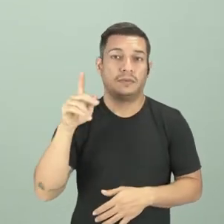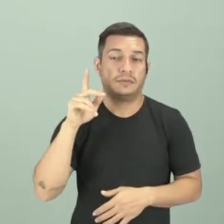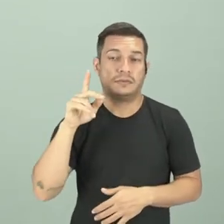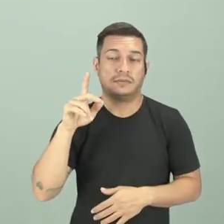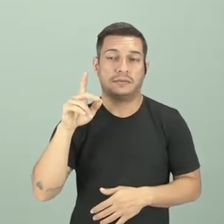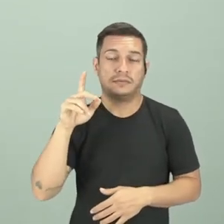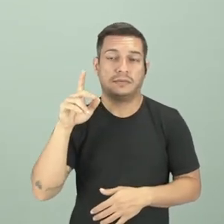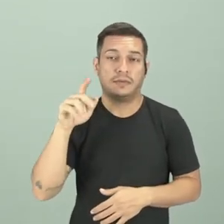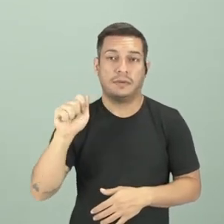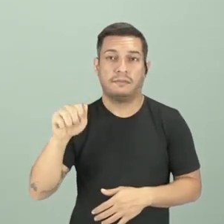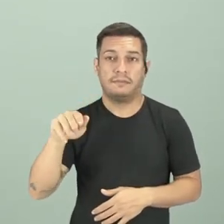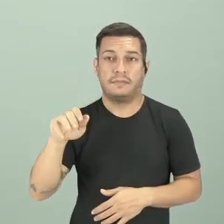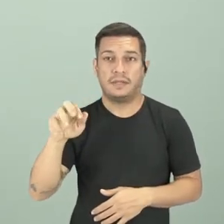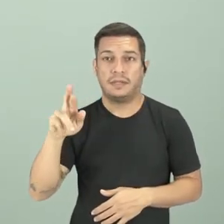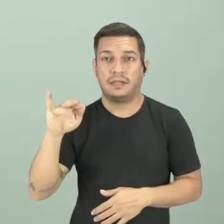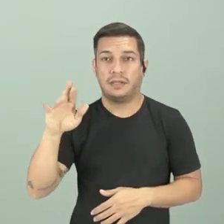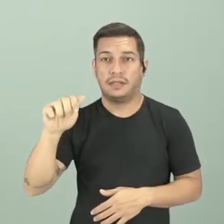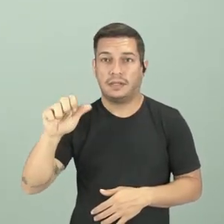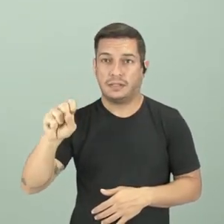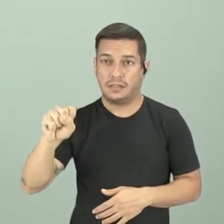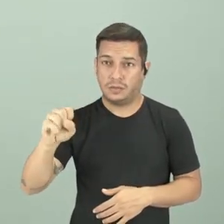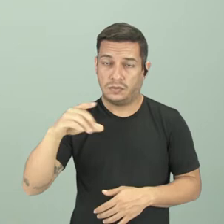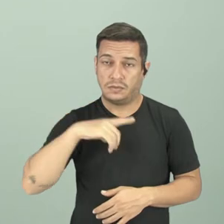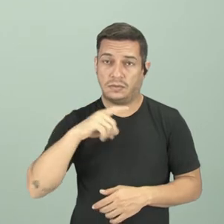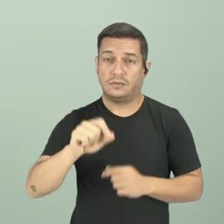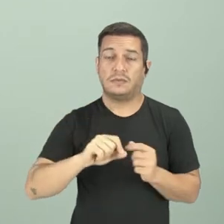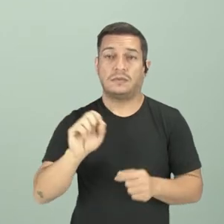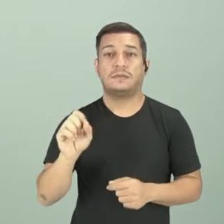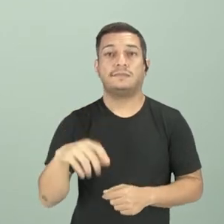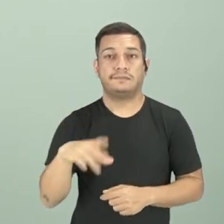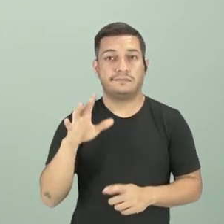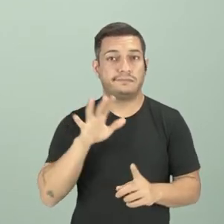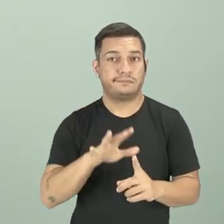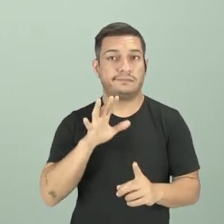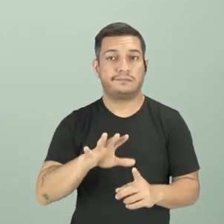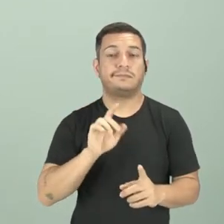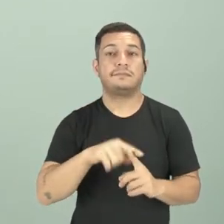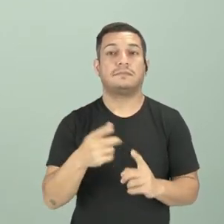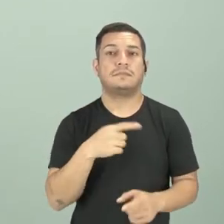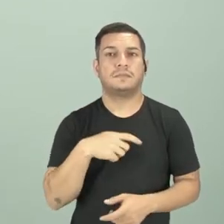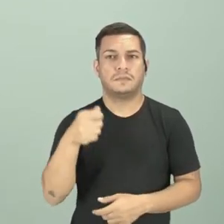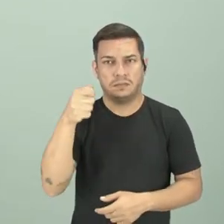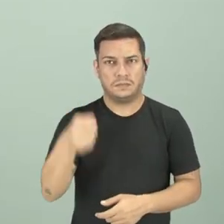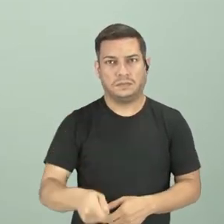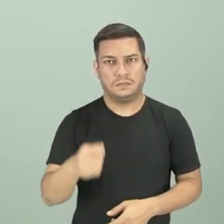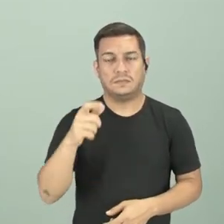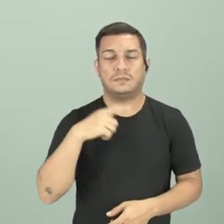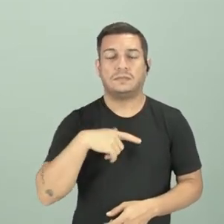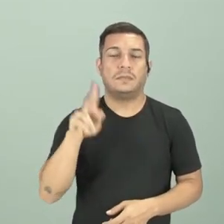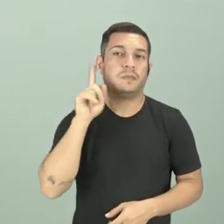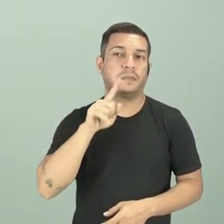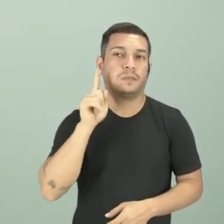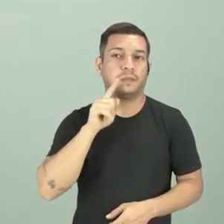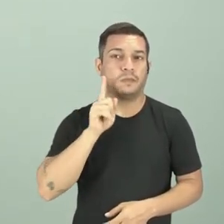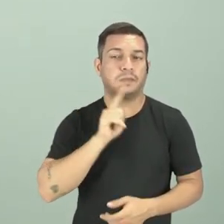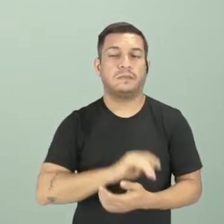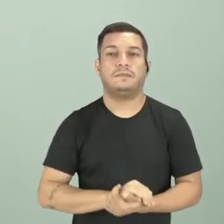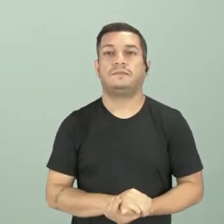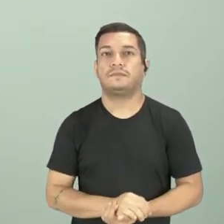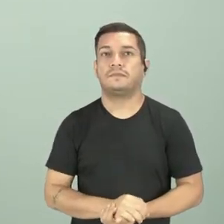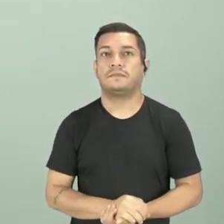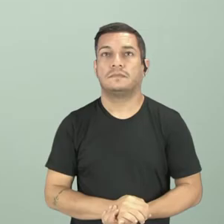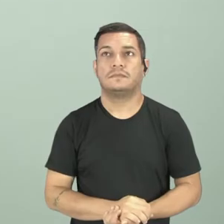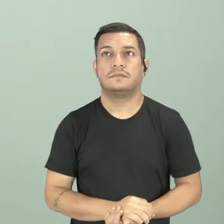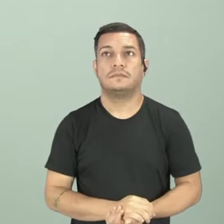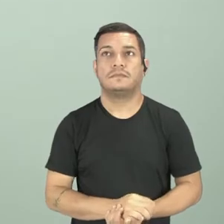impacto, mesmo que isso posteriormente vai ter uma influência mais na dominação dos Estados Unidos perante as outras Américas, tá bom?